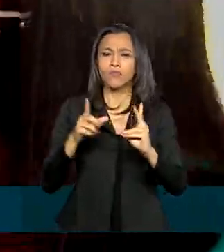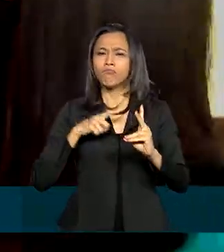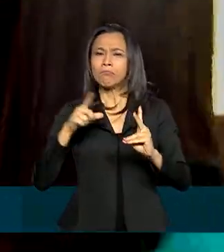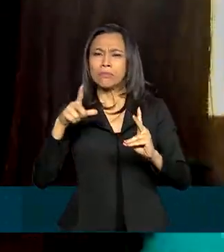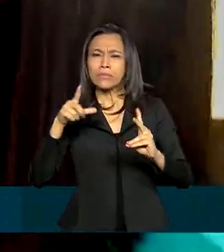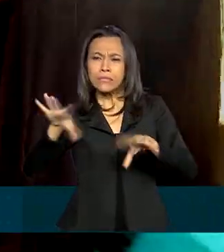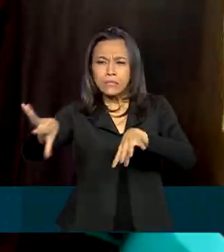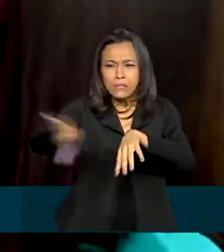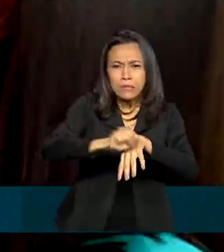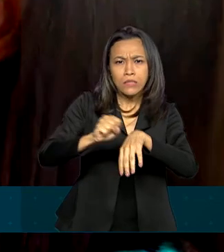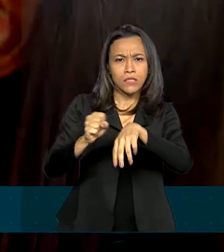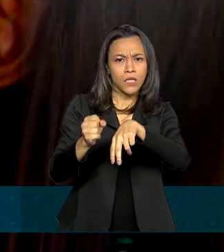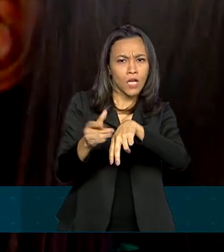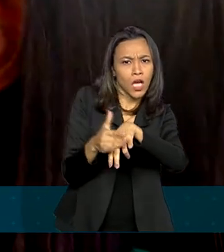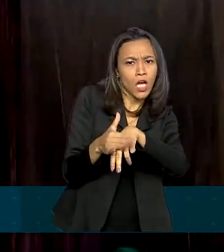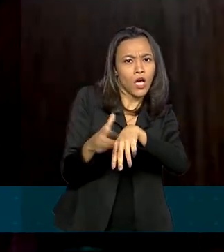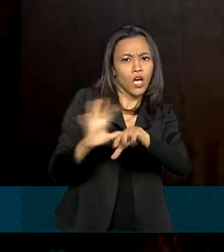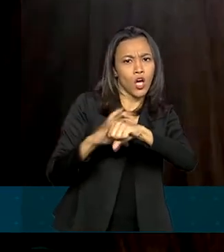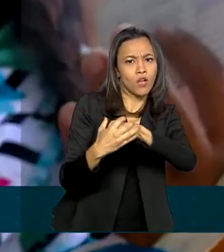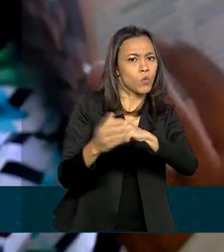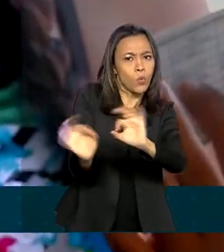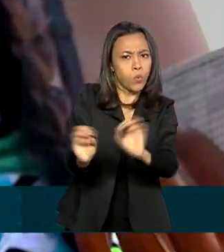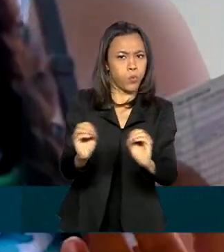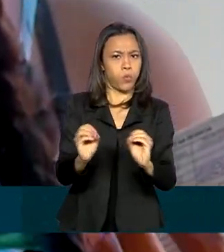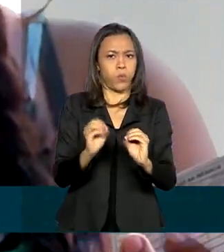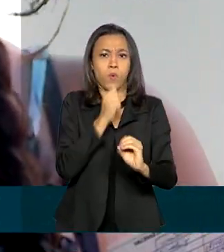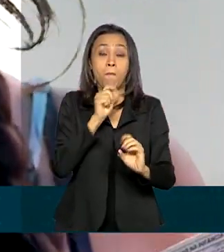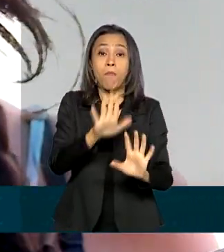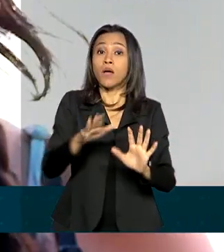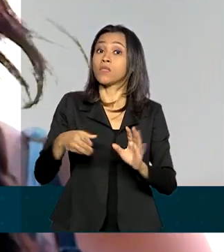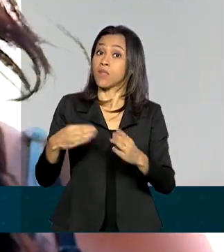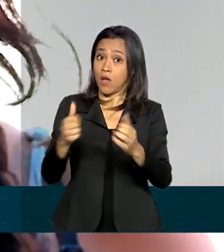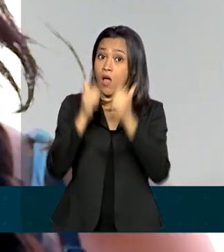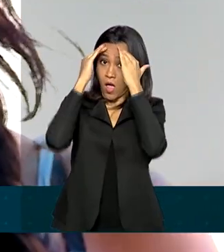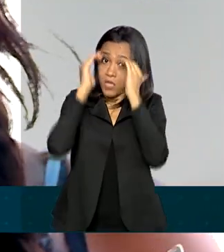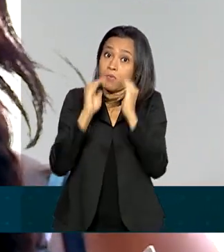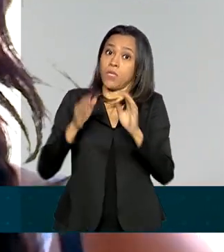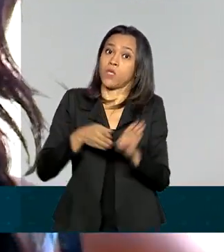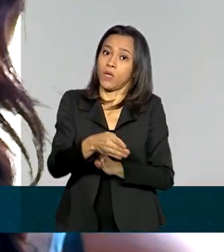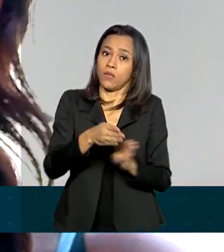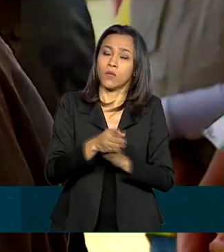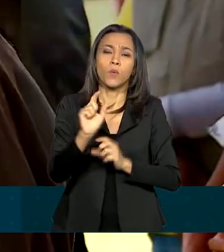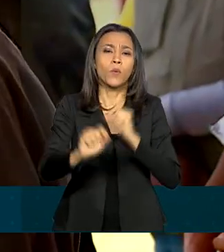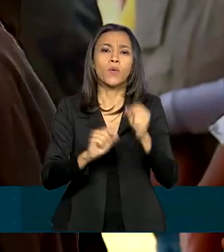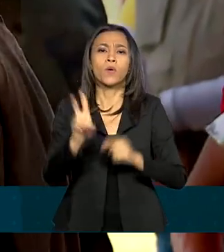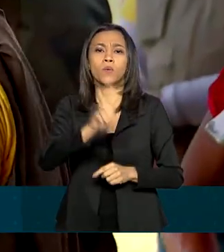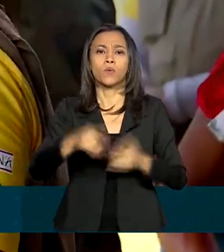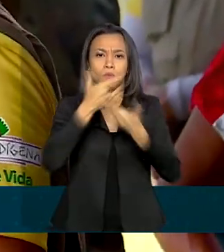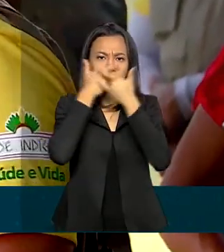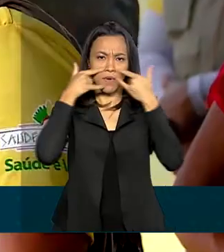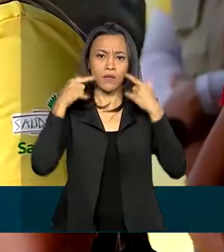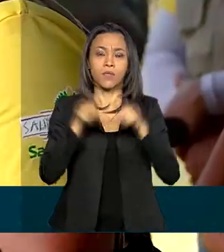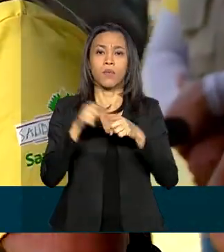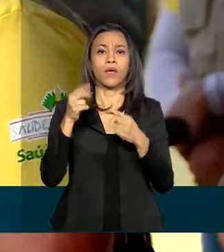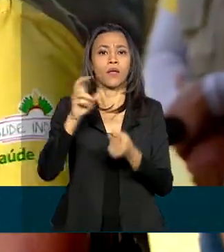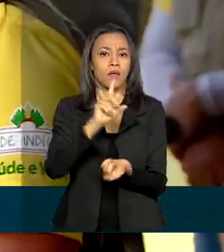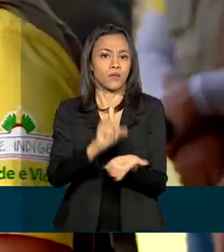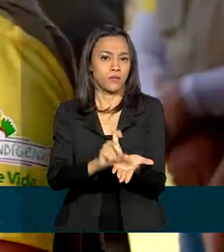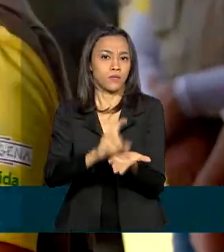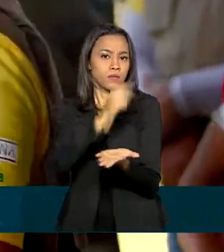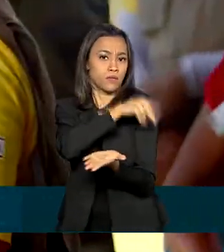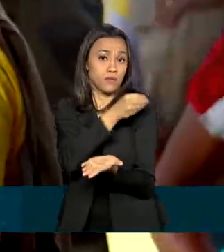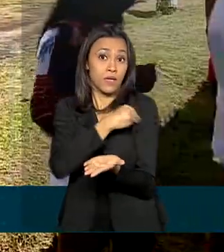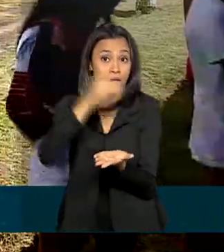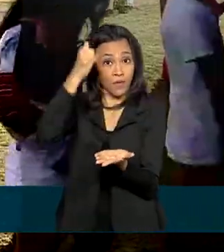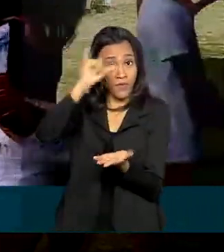entre os moradores. Eles seguem as recomendações de prevenção, como o uso de máscaras e álcool em gel, e evitam contato com